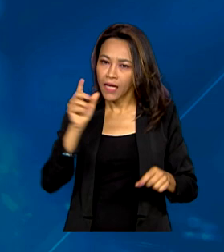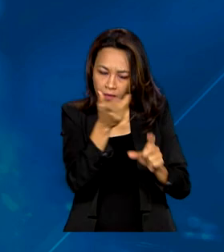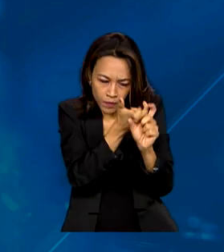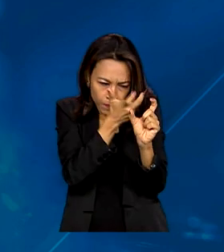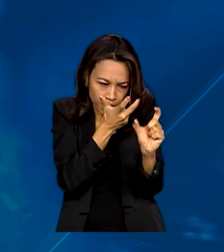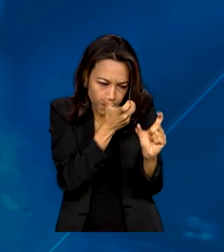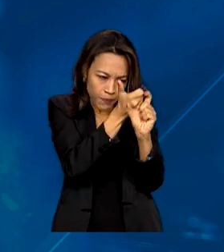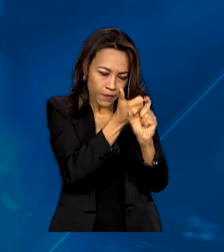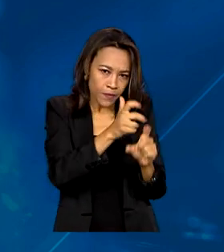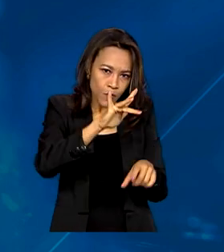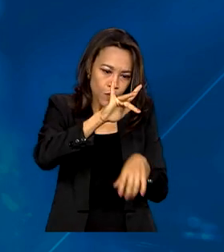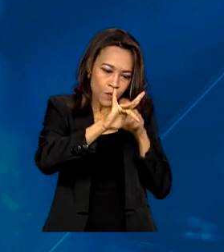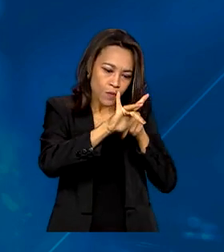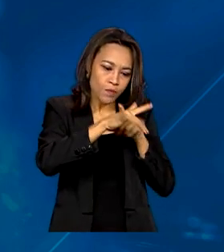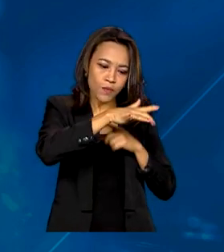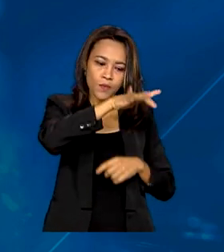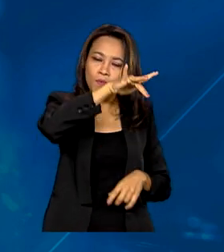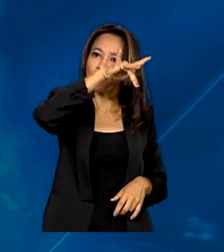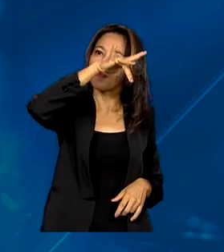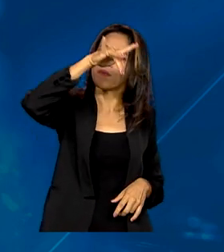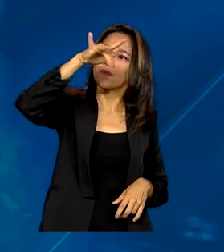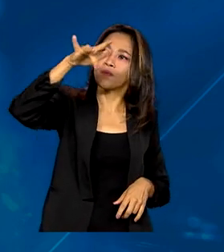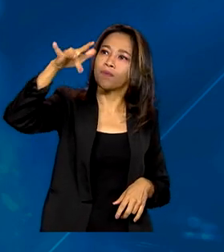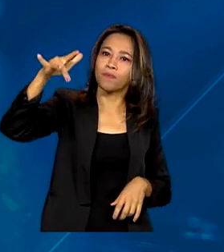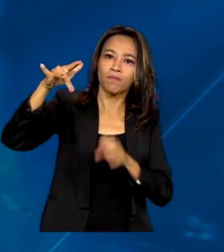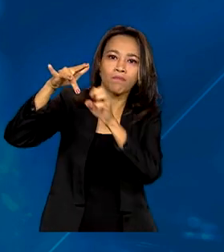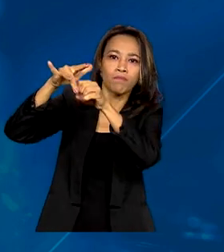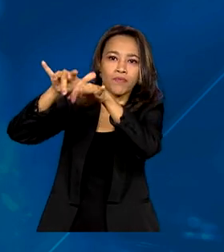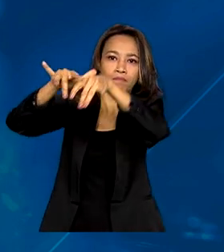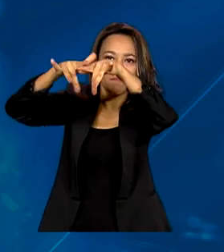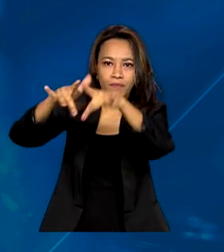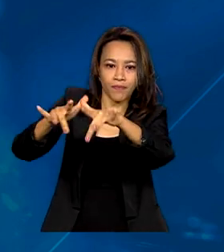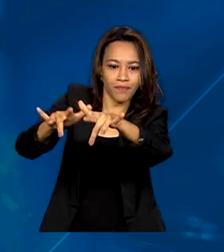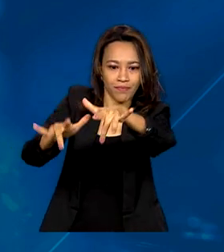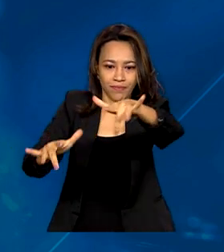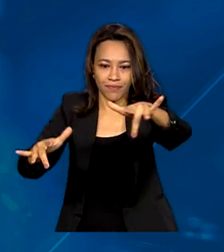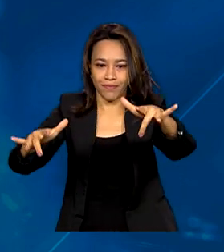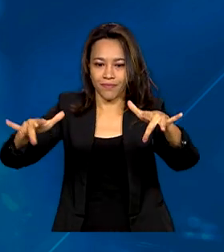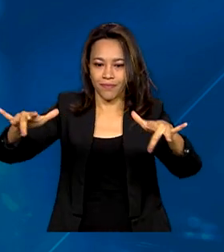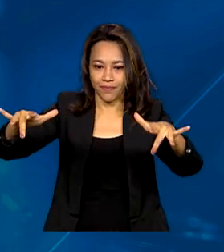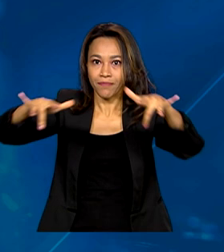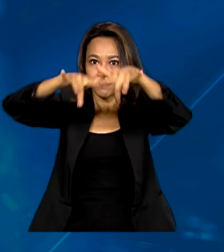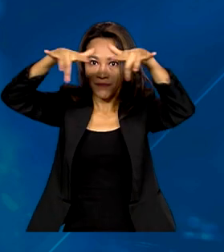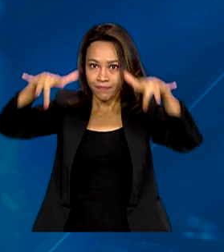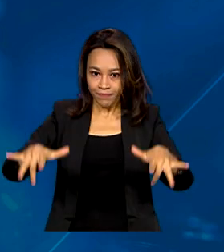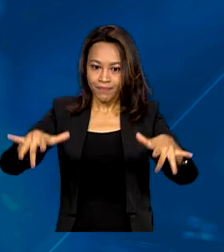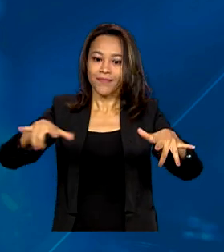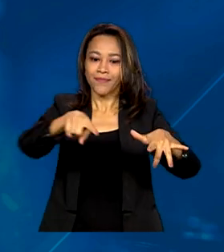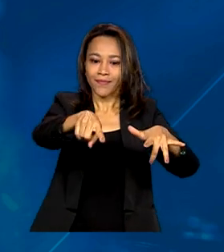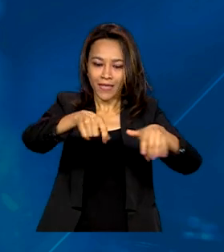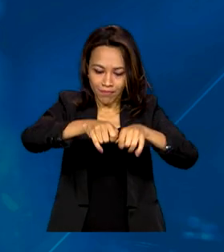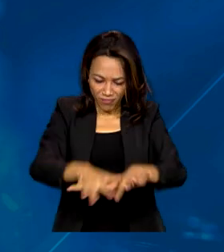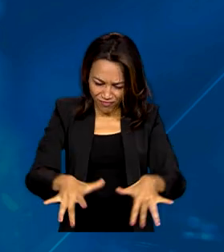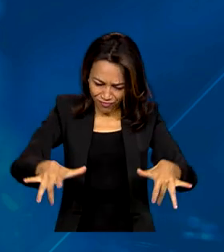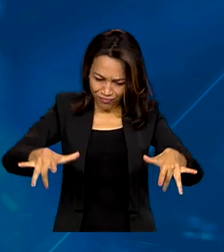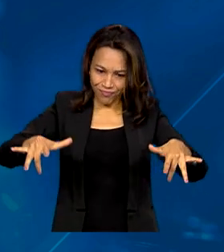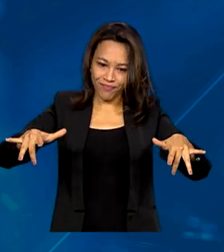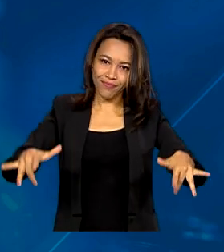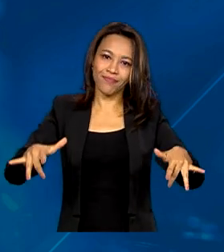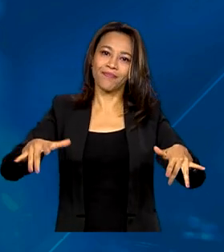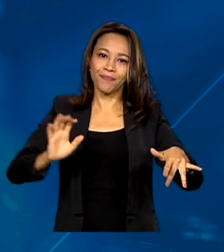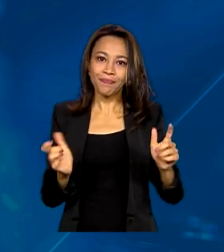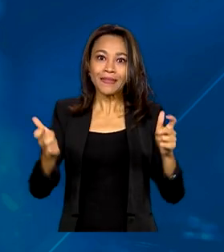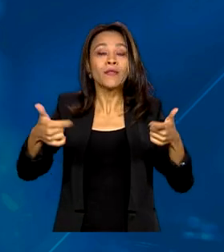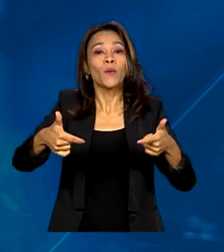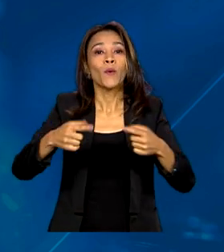Esse mosquito é solto na natureza para se reproduzir com os insetos locais. Os descendentes nascem com a bactéria volbáquia,